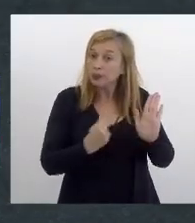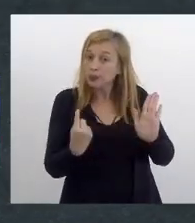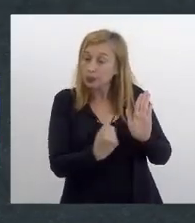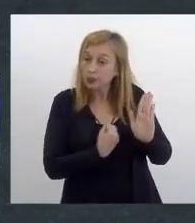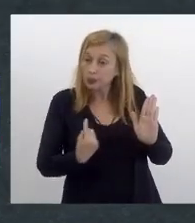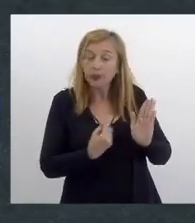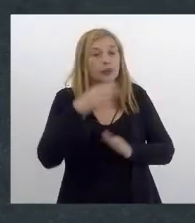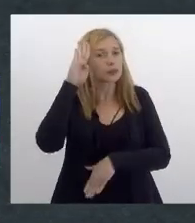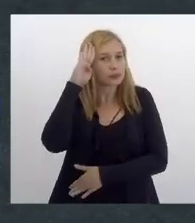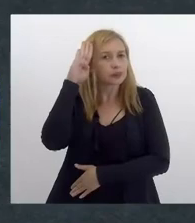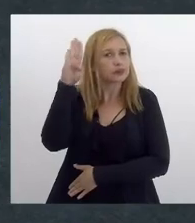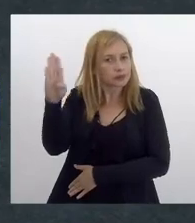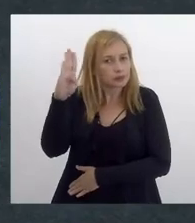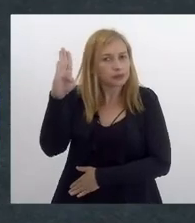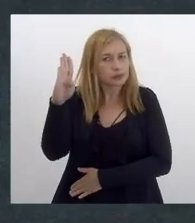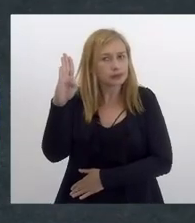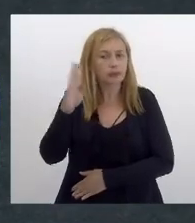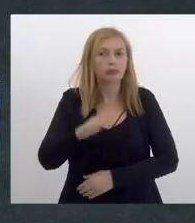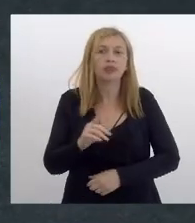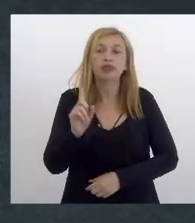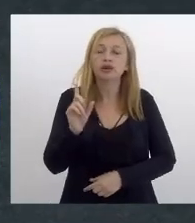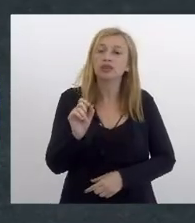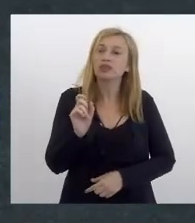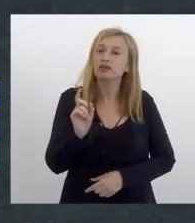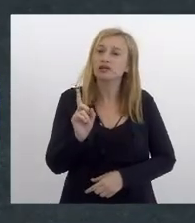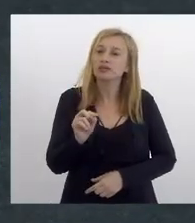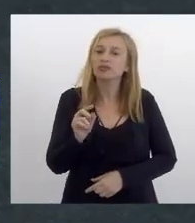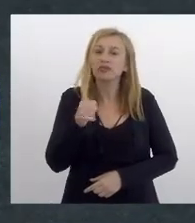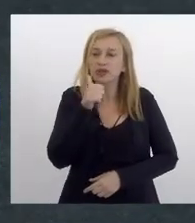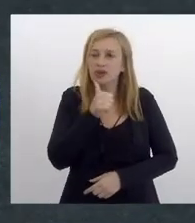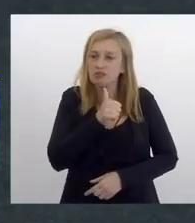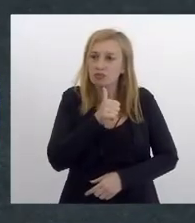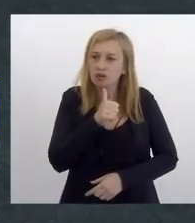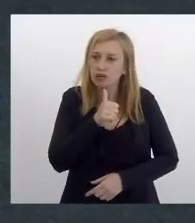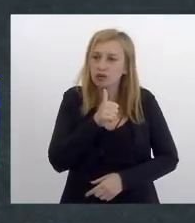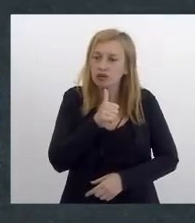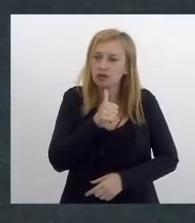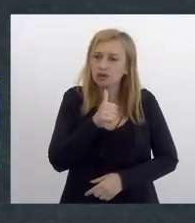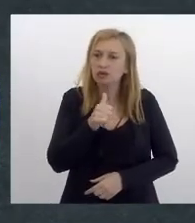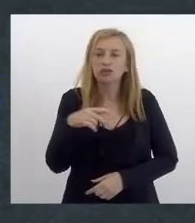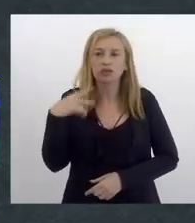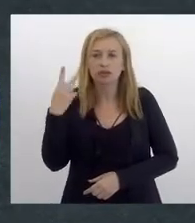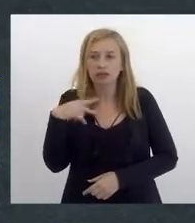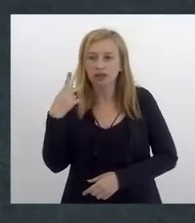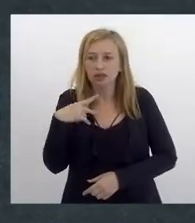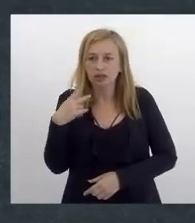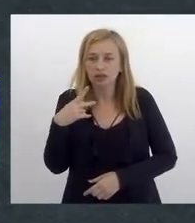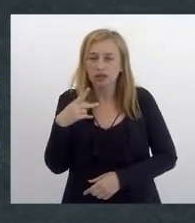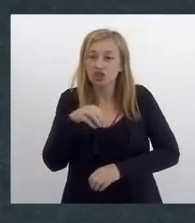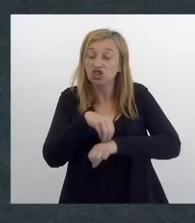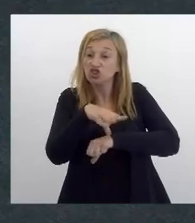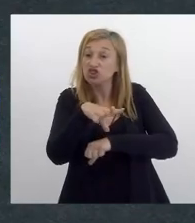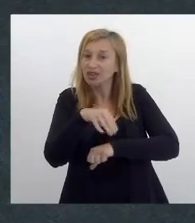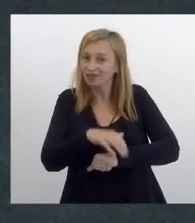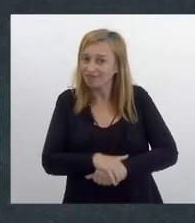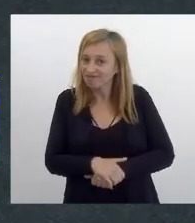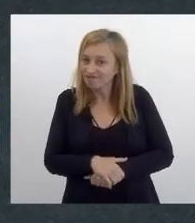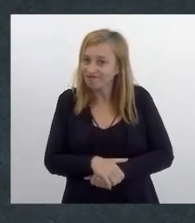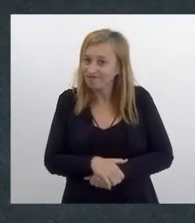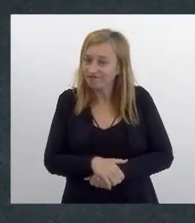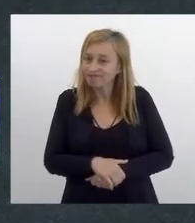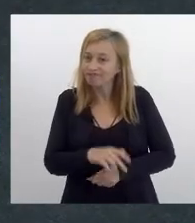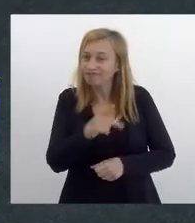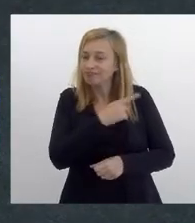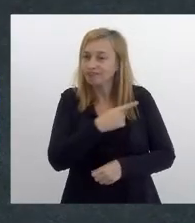eram fundamentais que era as mulheres a bancada de mulheres indicar a